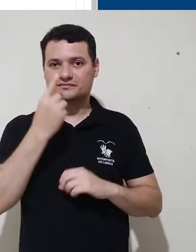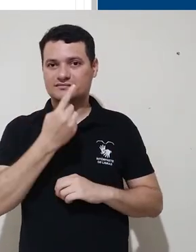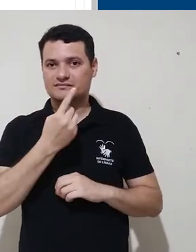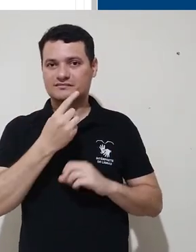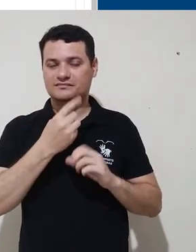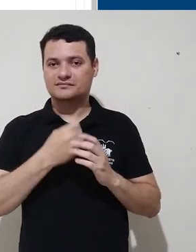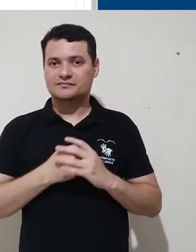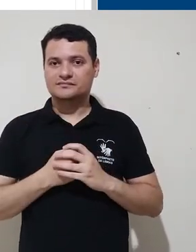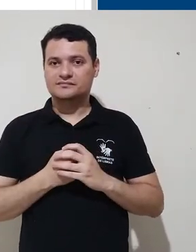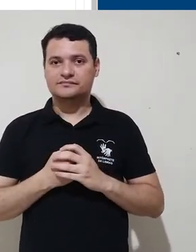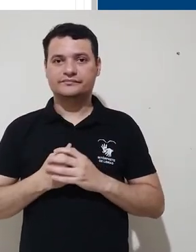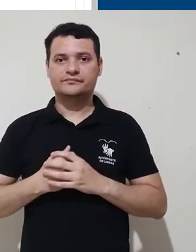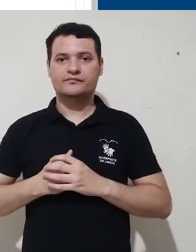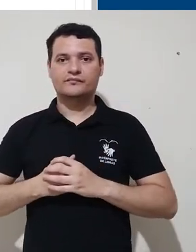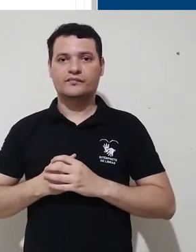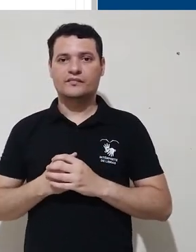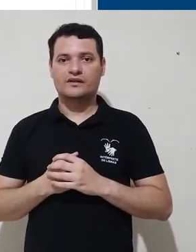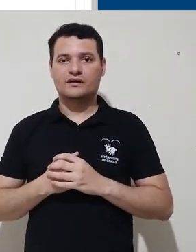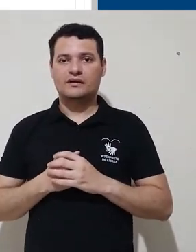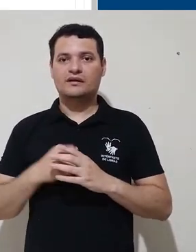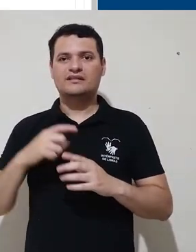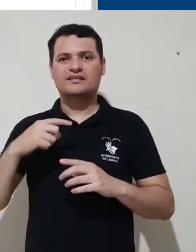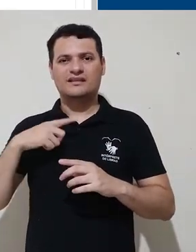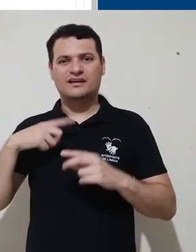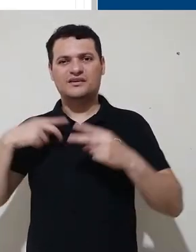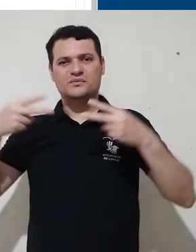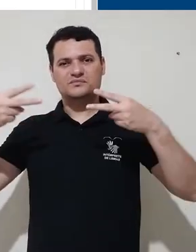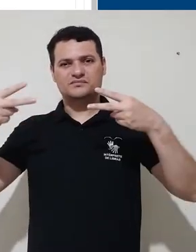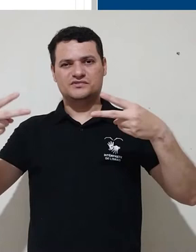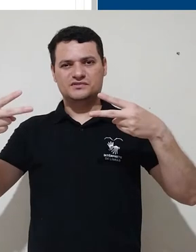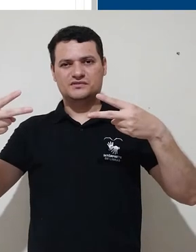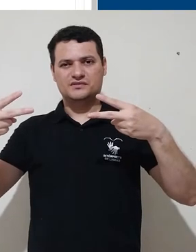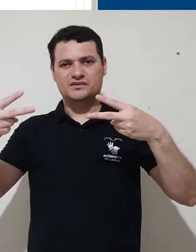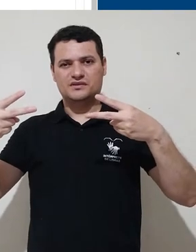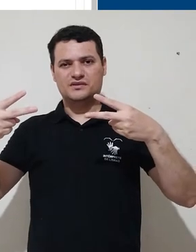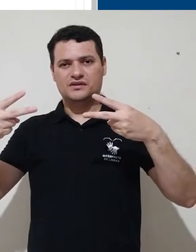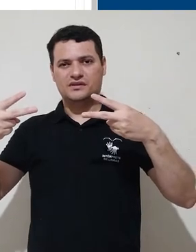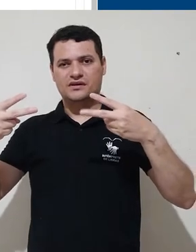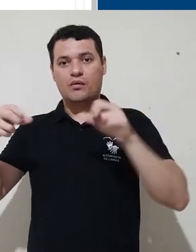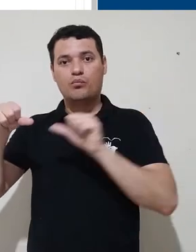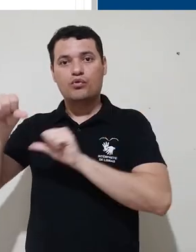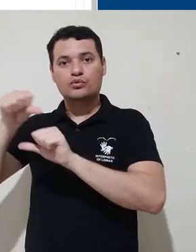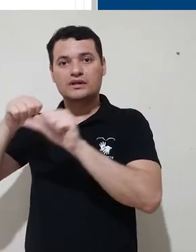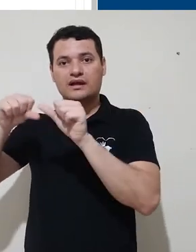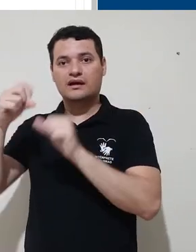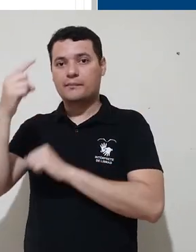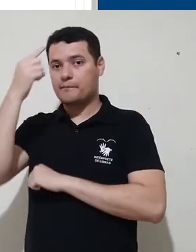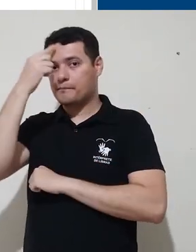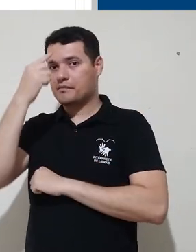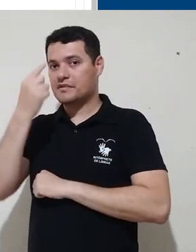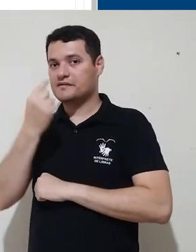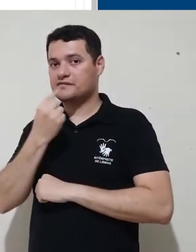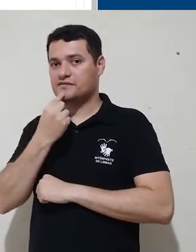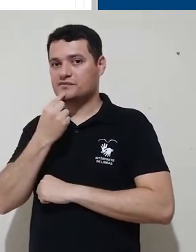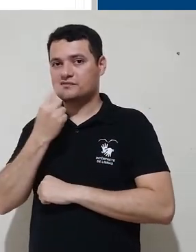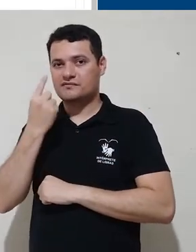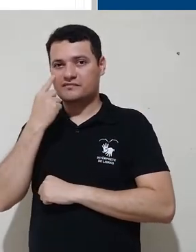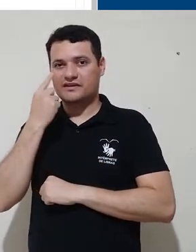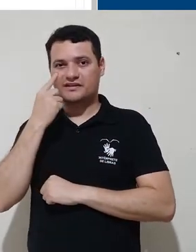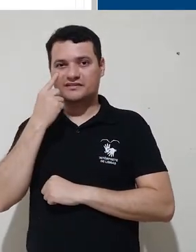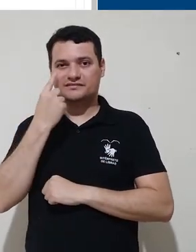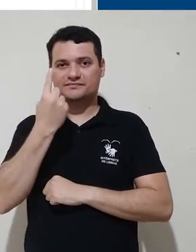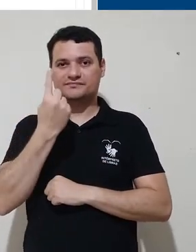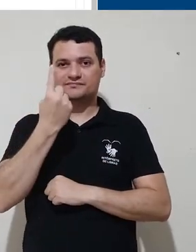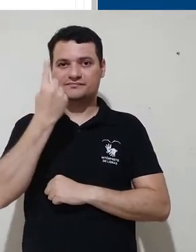usuário. Damos destaque aqui ao link modificar perfil, que vocês